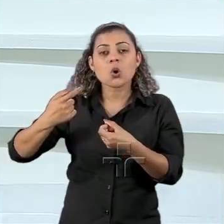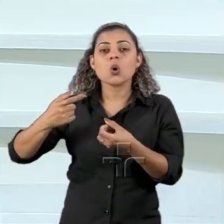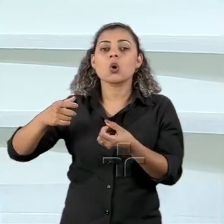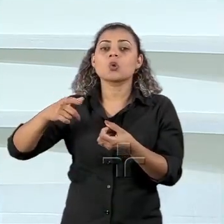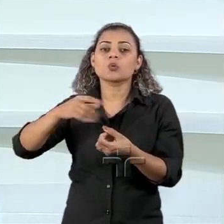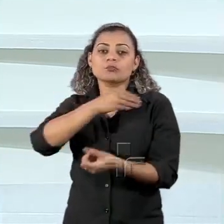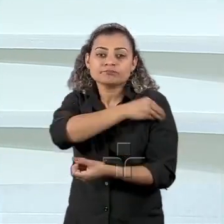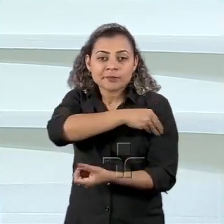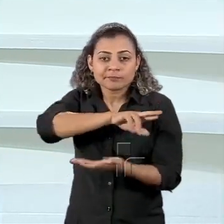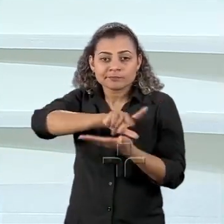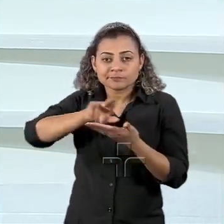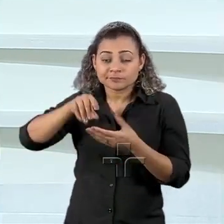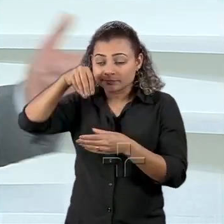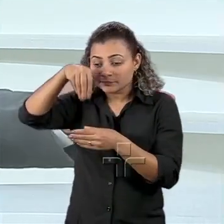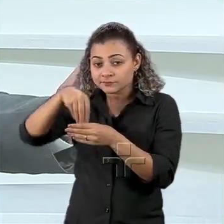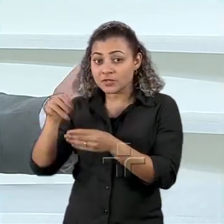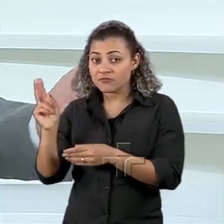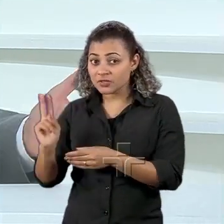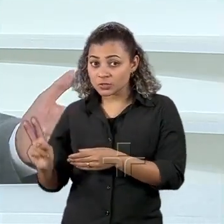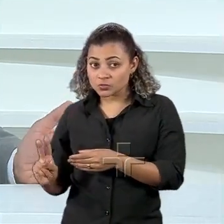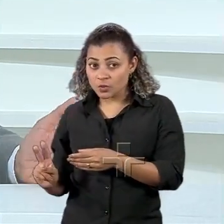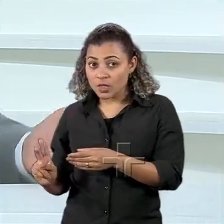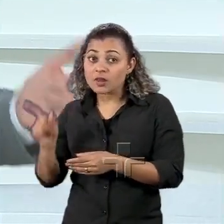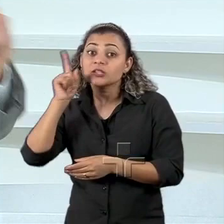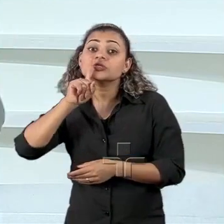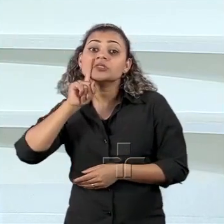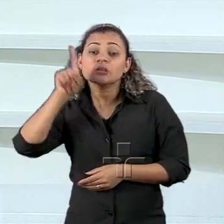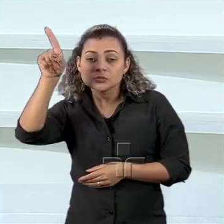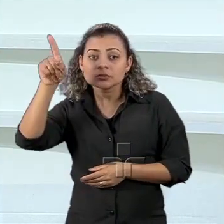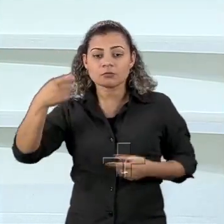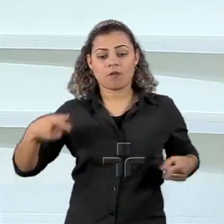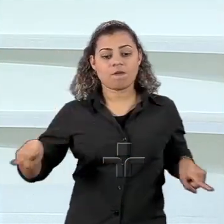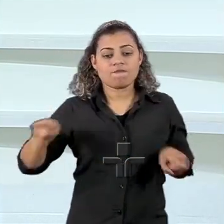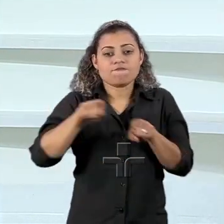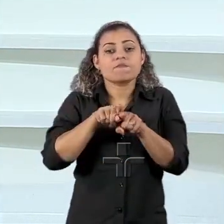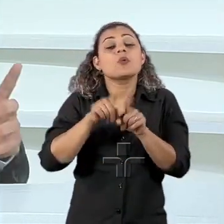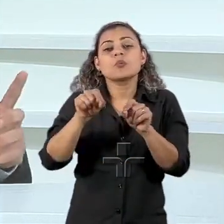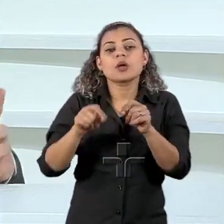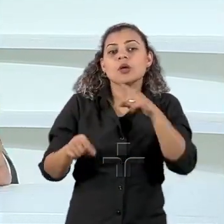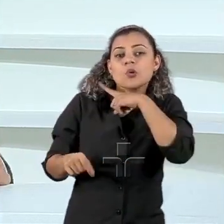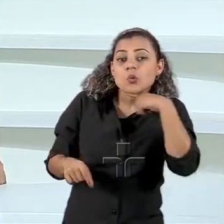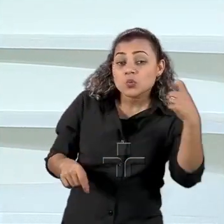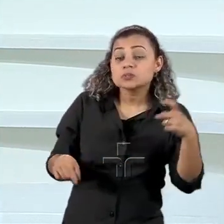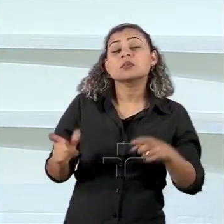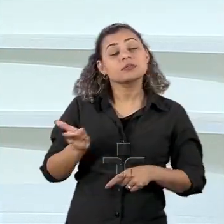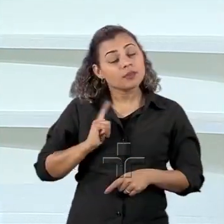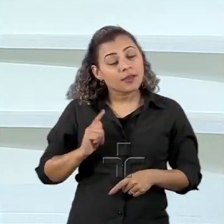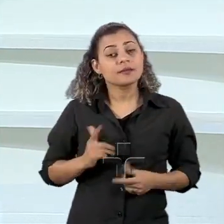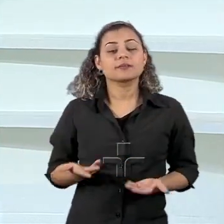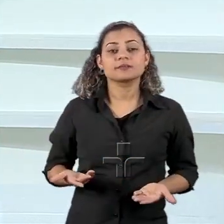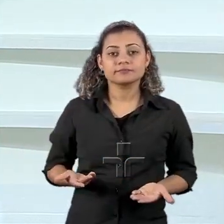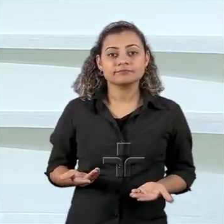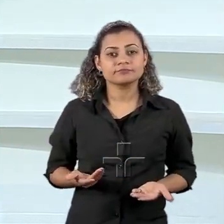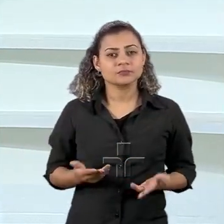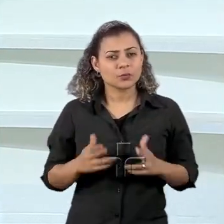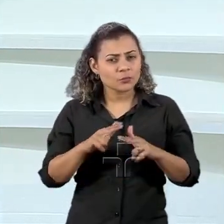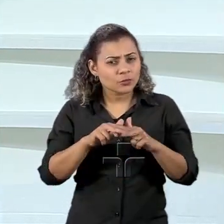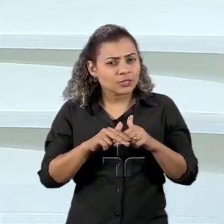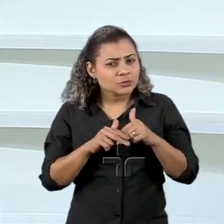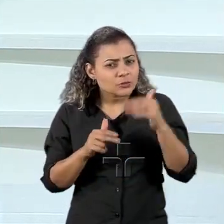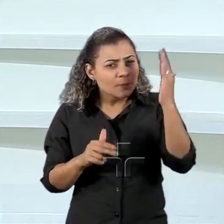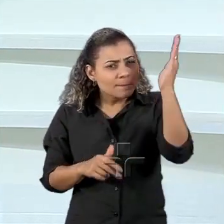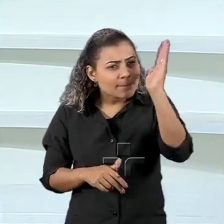da Venezuela na Venezuela e nos Estados Unidos está empenhada com a Rússia então é um vamos dizer o Brasil